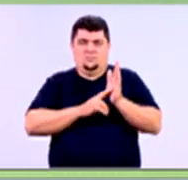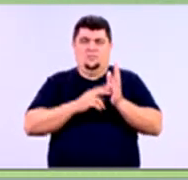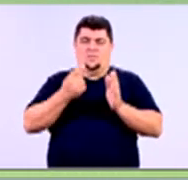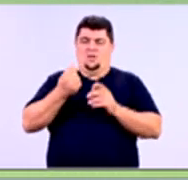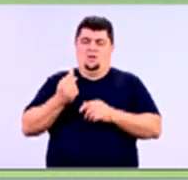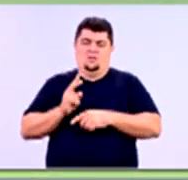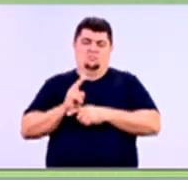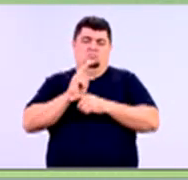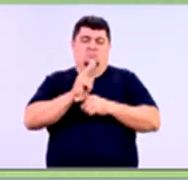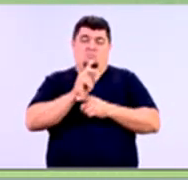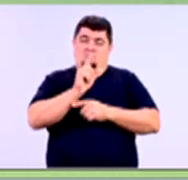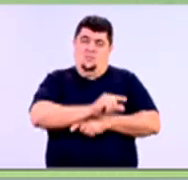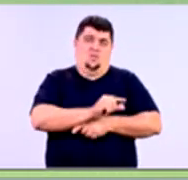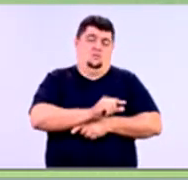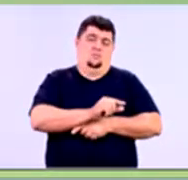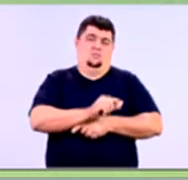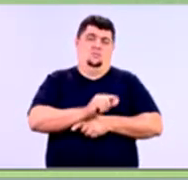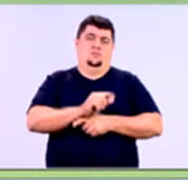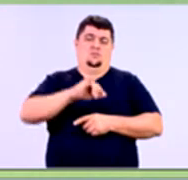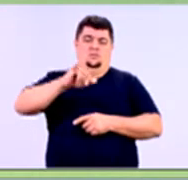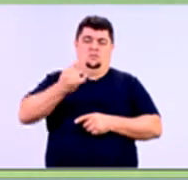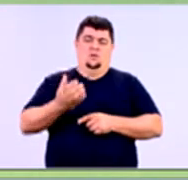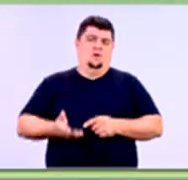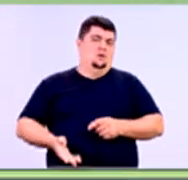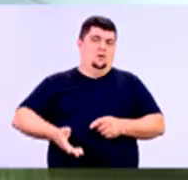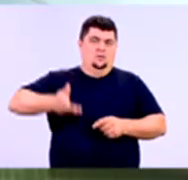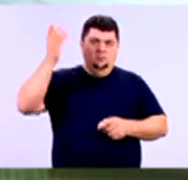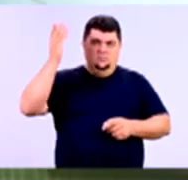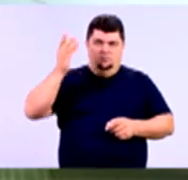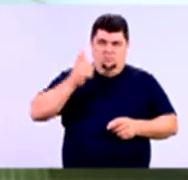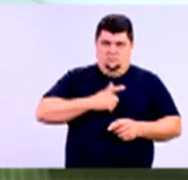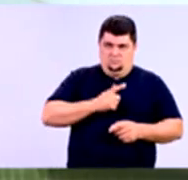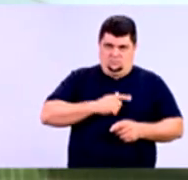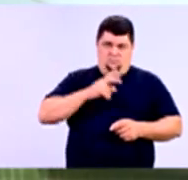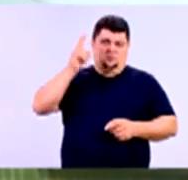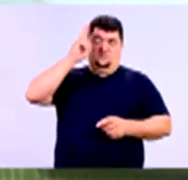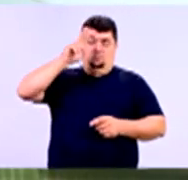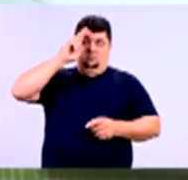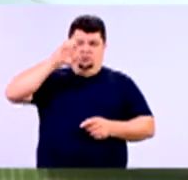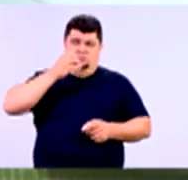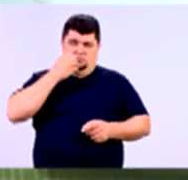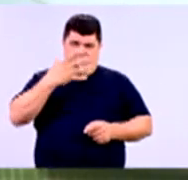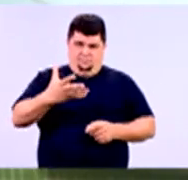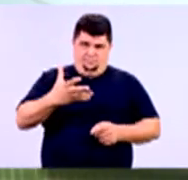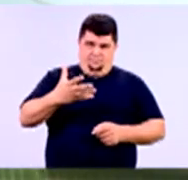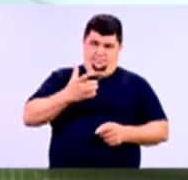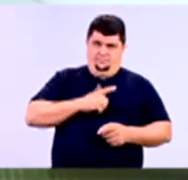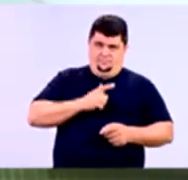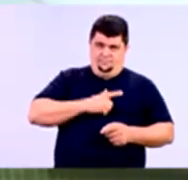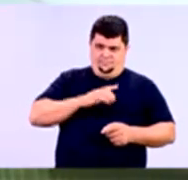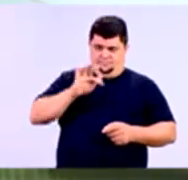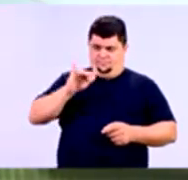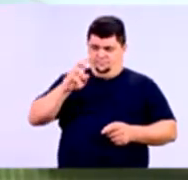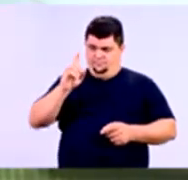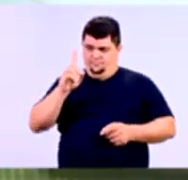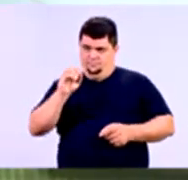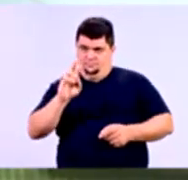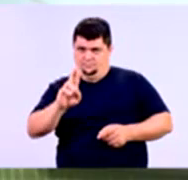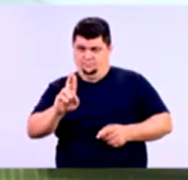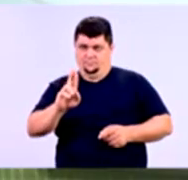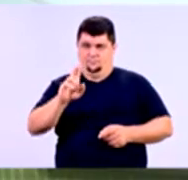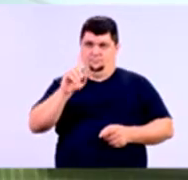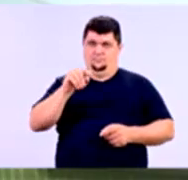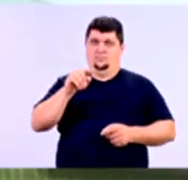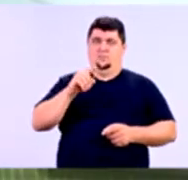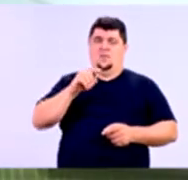crédito agora? Eu só vou condicionar o crédito para a pessoa ter um melhor histórico ou ter, um fiador. Isso